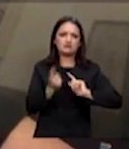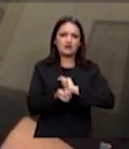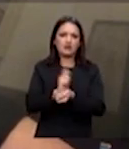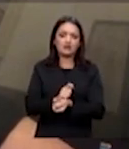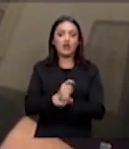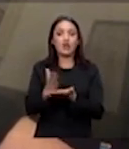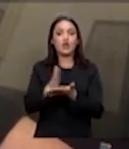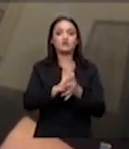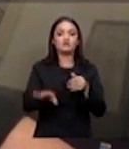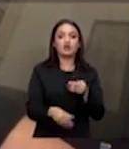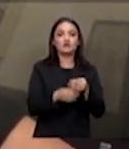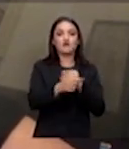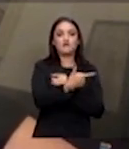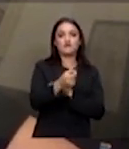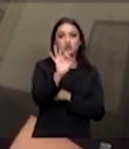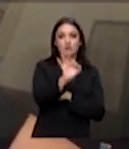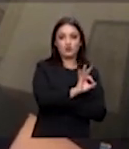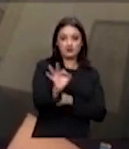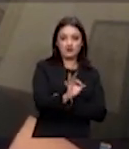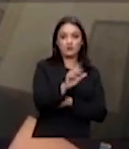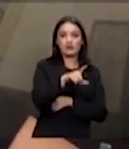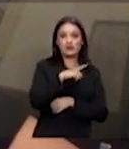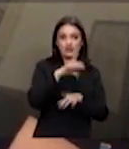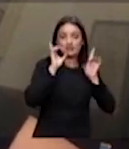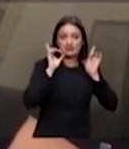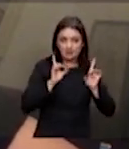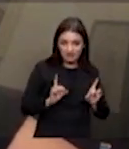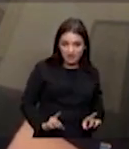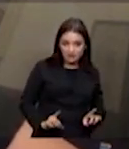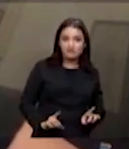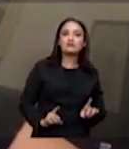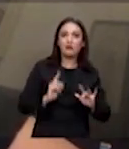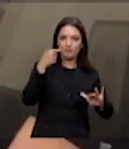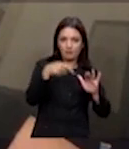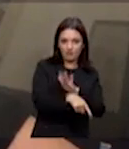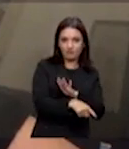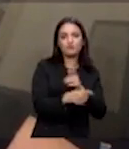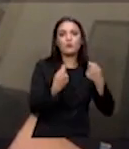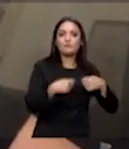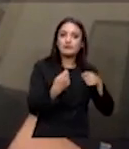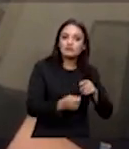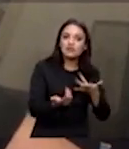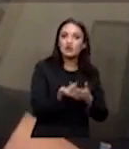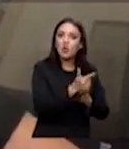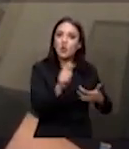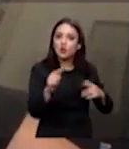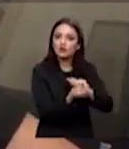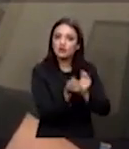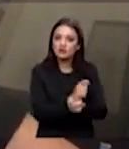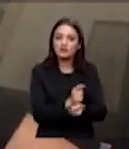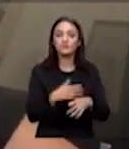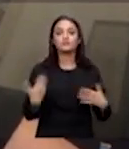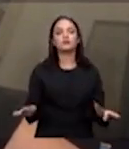adicionais para os 20% que precisam de apoios adicionais diferenciados em síntese o que a literatura